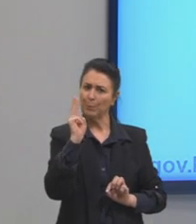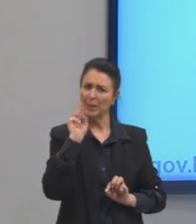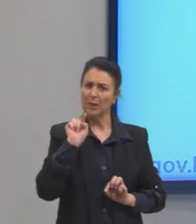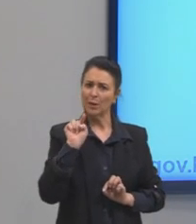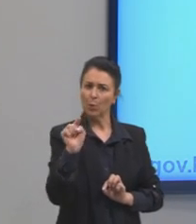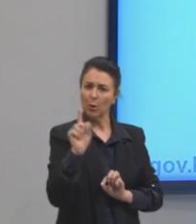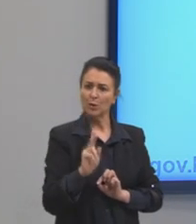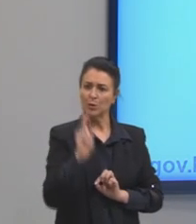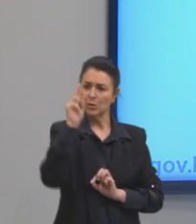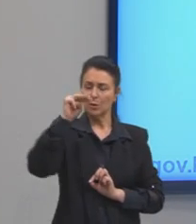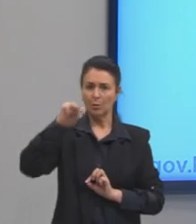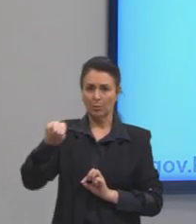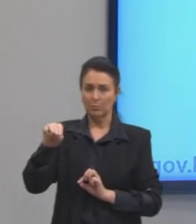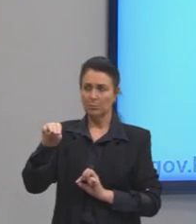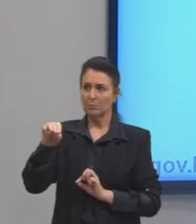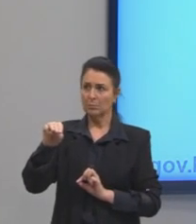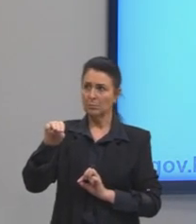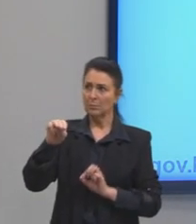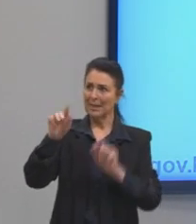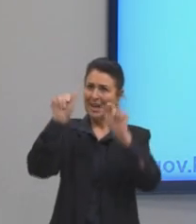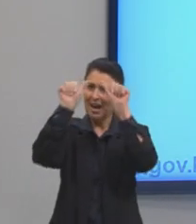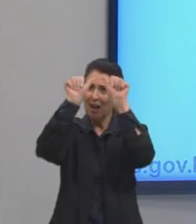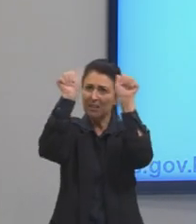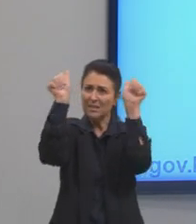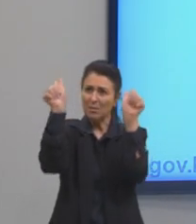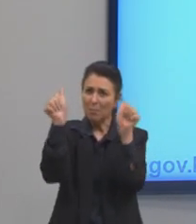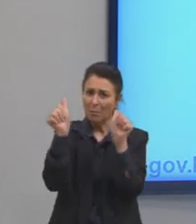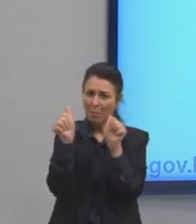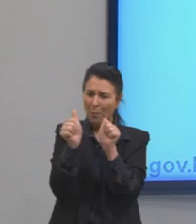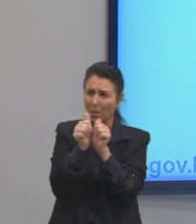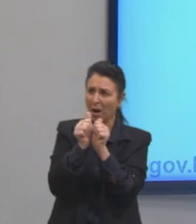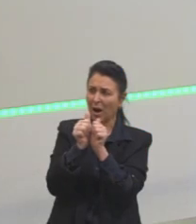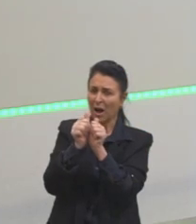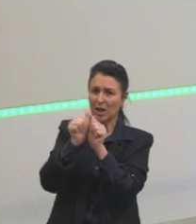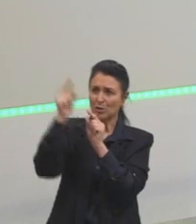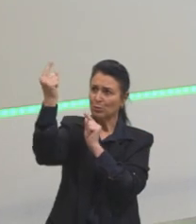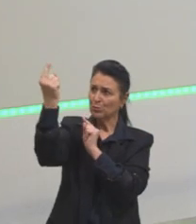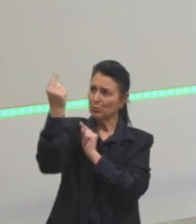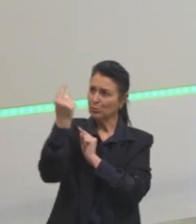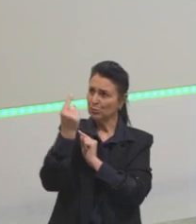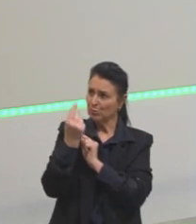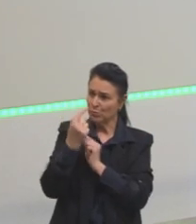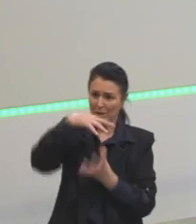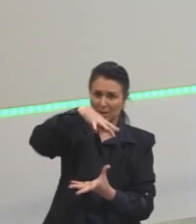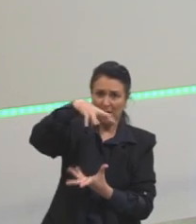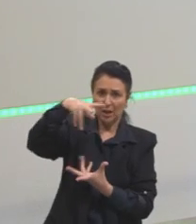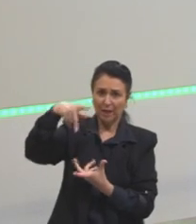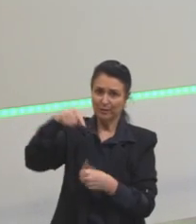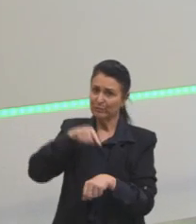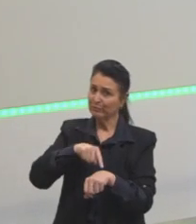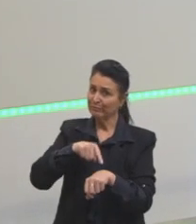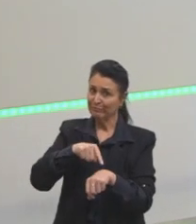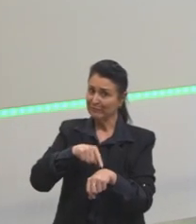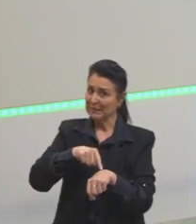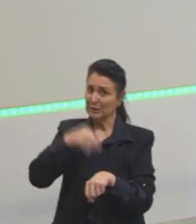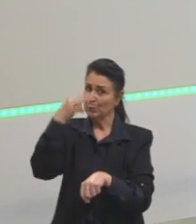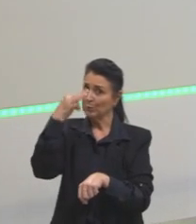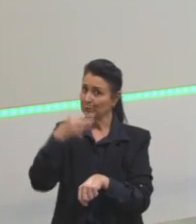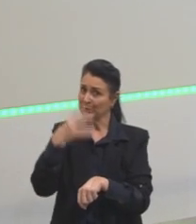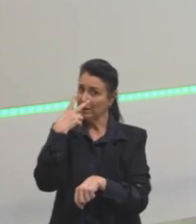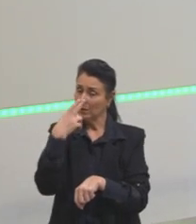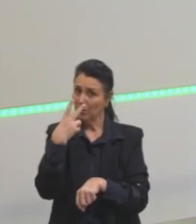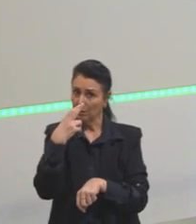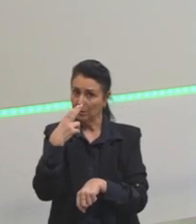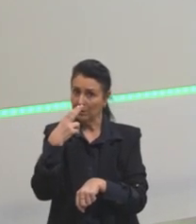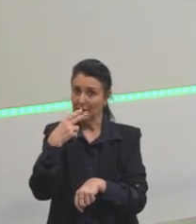As primeiras imagens de Plutão não chegaram à Terra instantaneamente, quando enviadas através de um